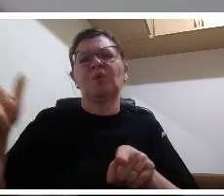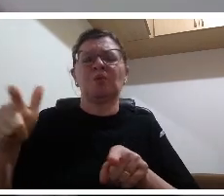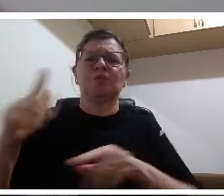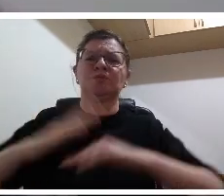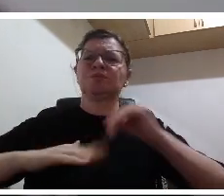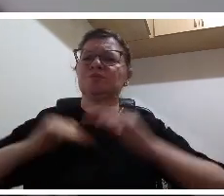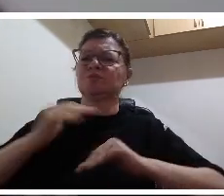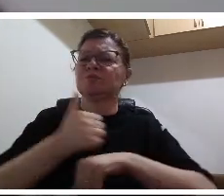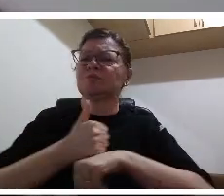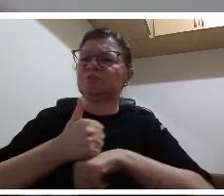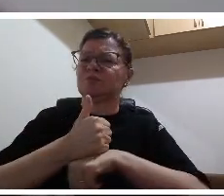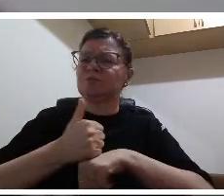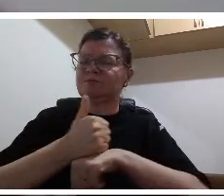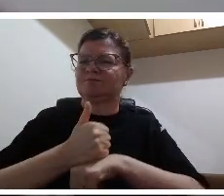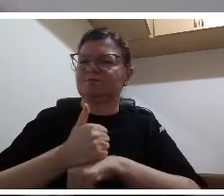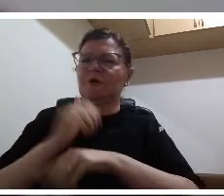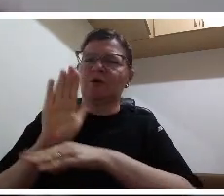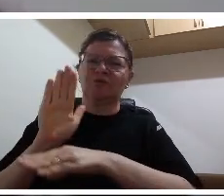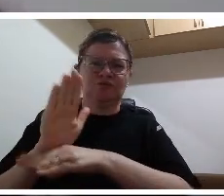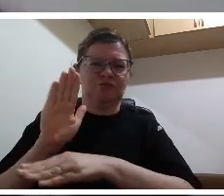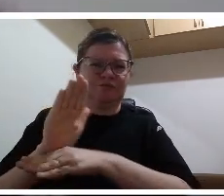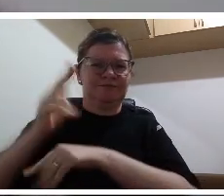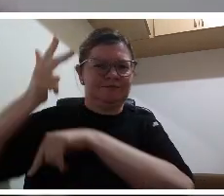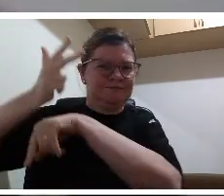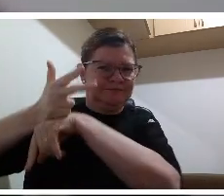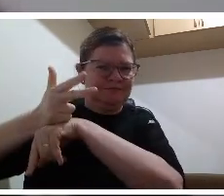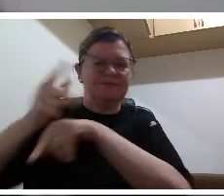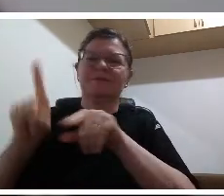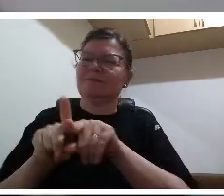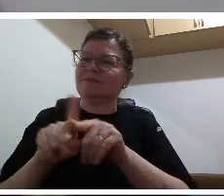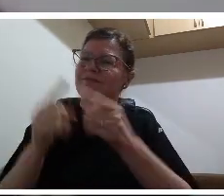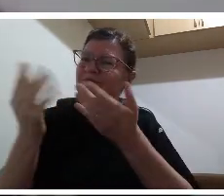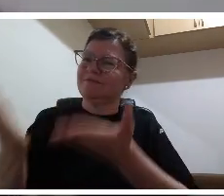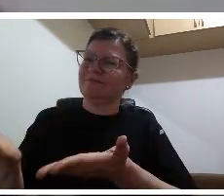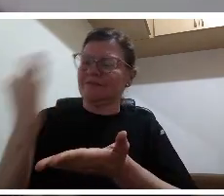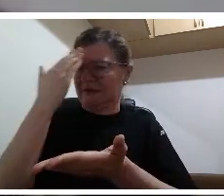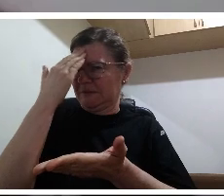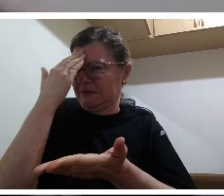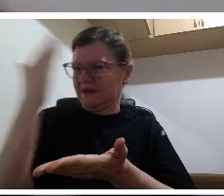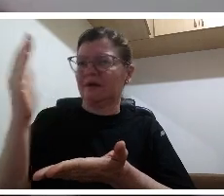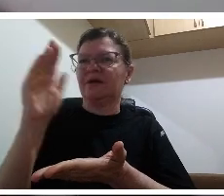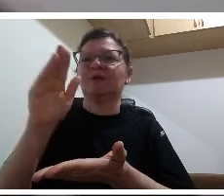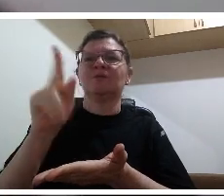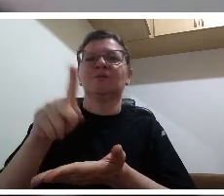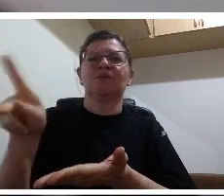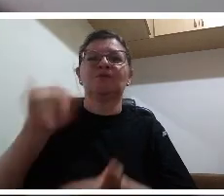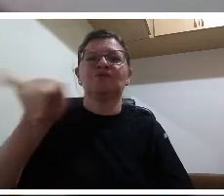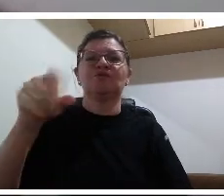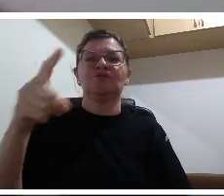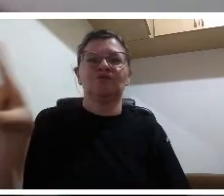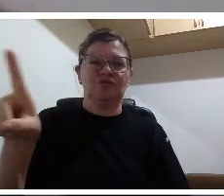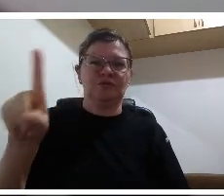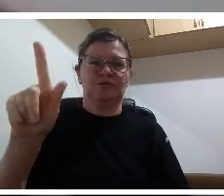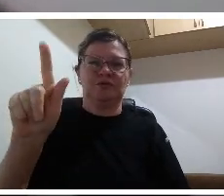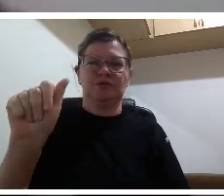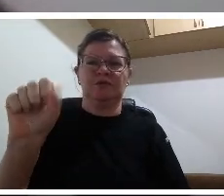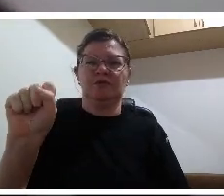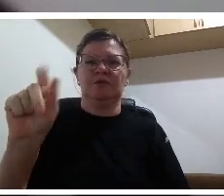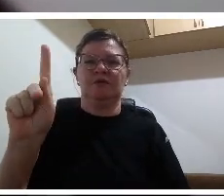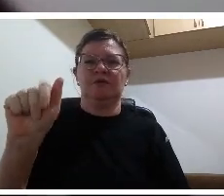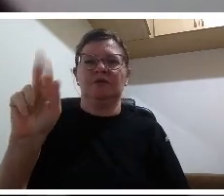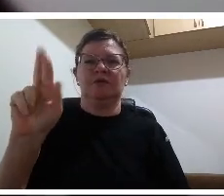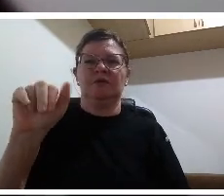pensar nessa educação com o objetivo final né aprendizagem e o desenvolvimento dos nossos estudantes